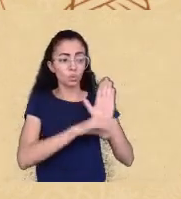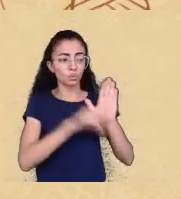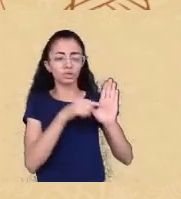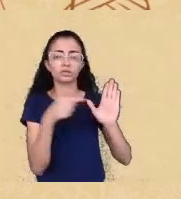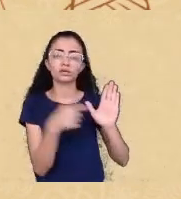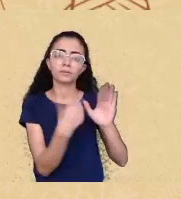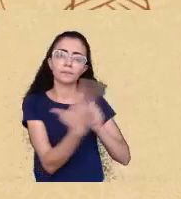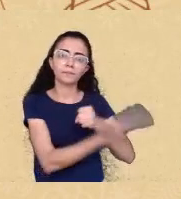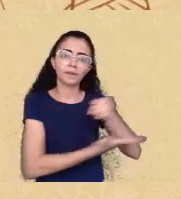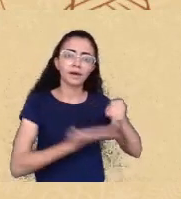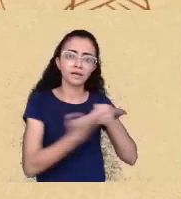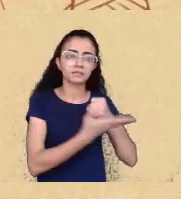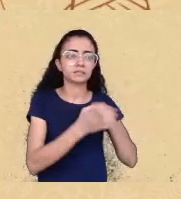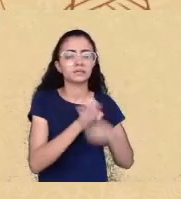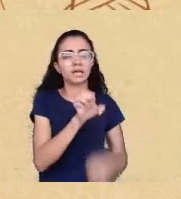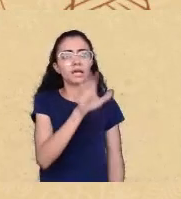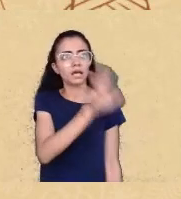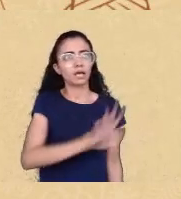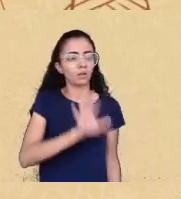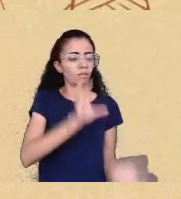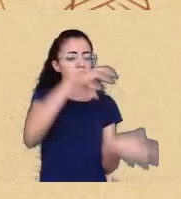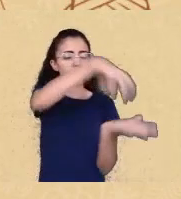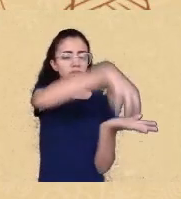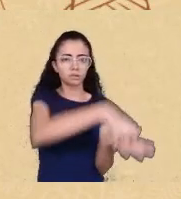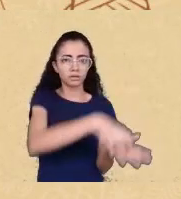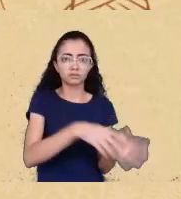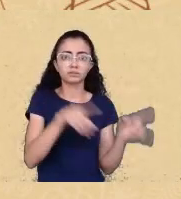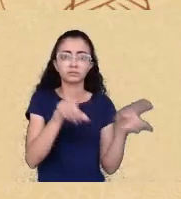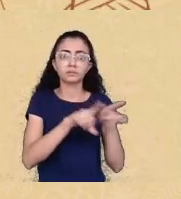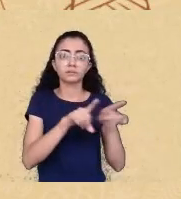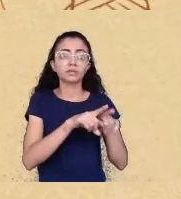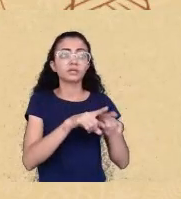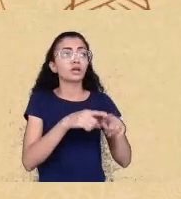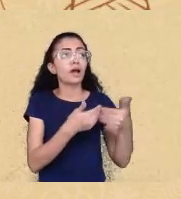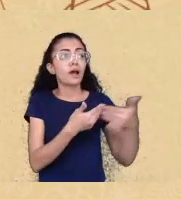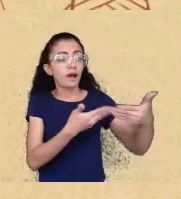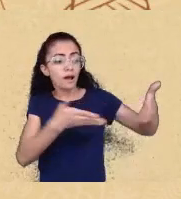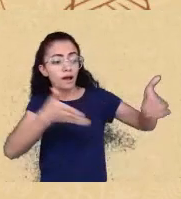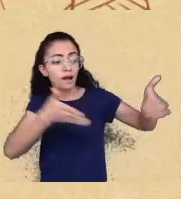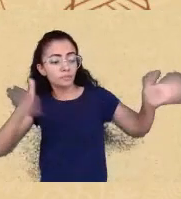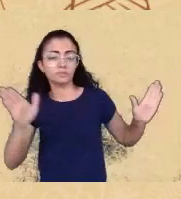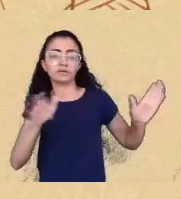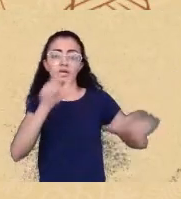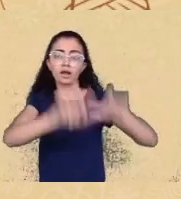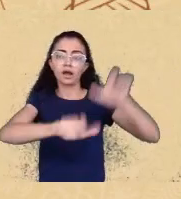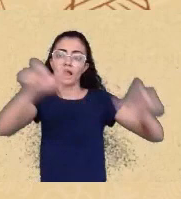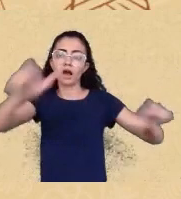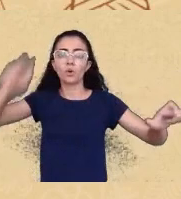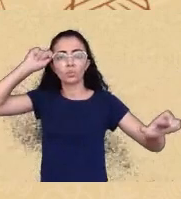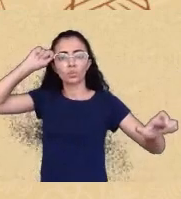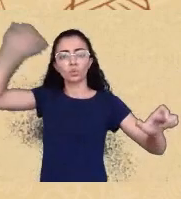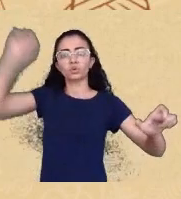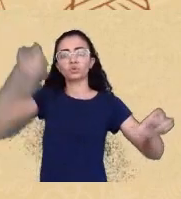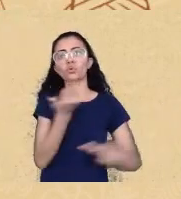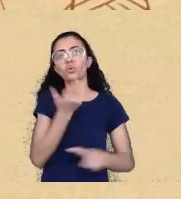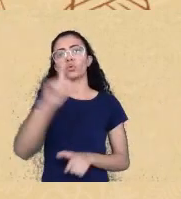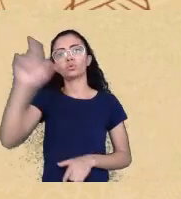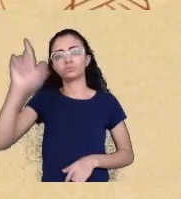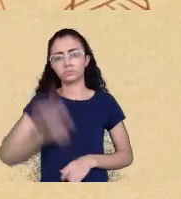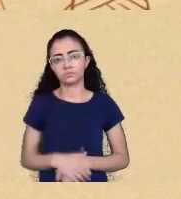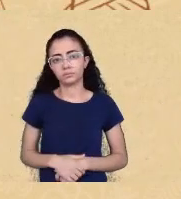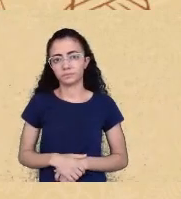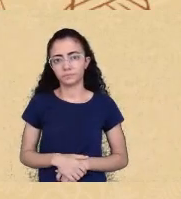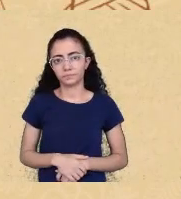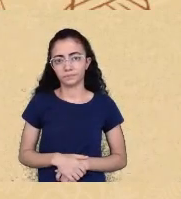e trazemos para o diálogo outros autores outras atrizes é necessário que a